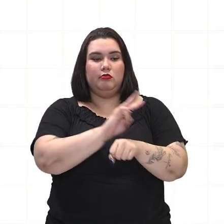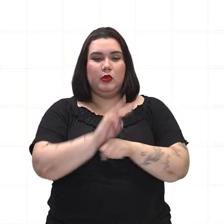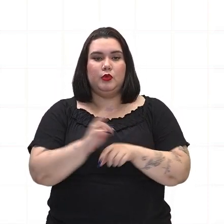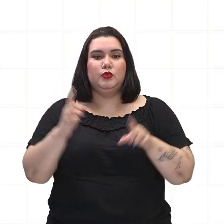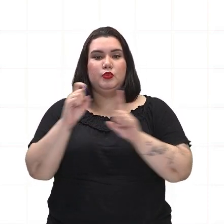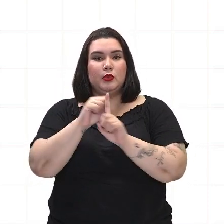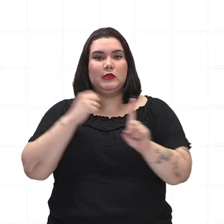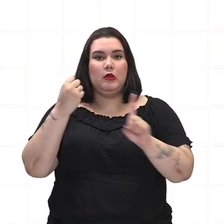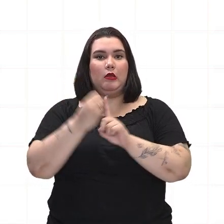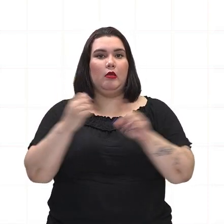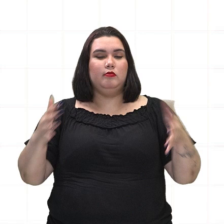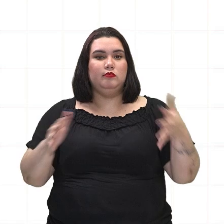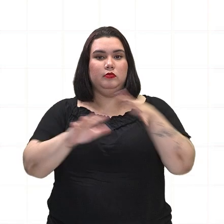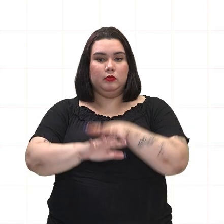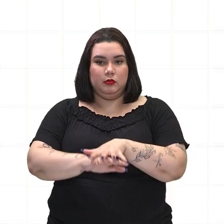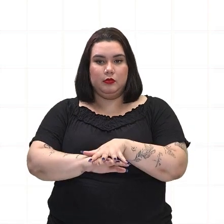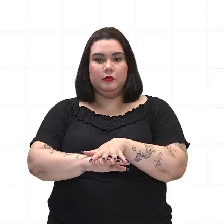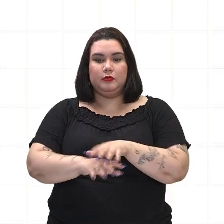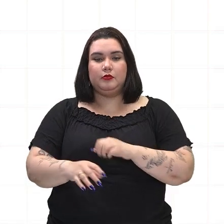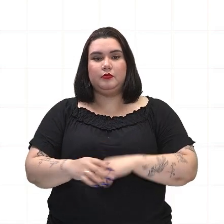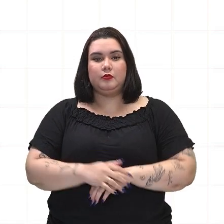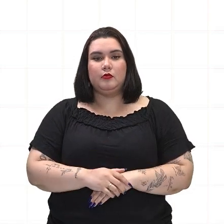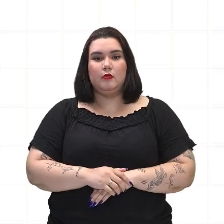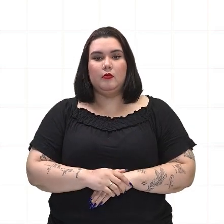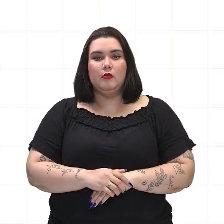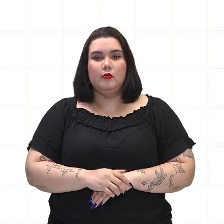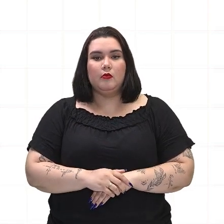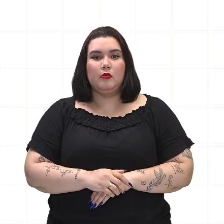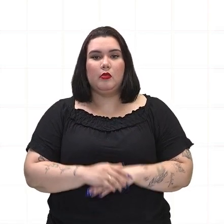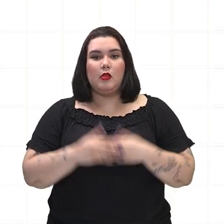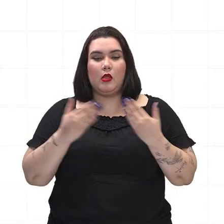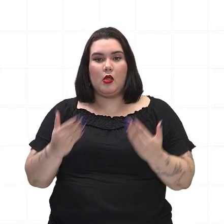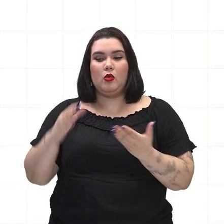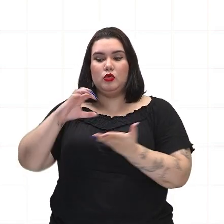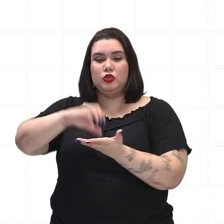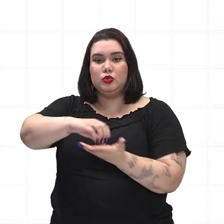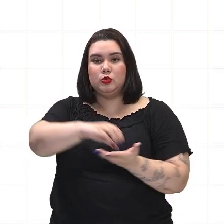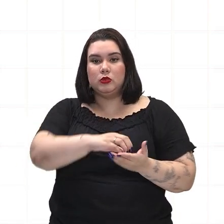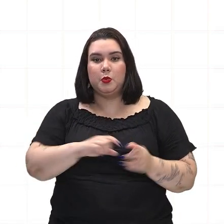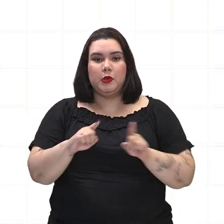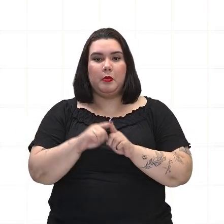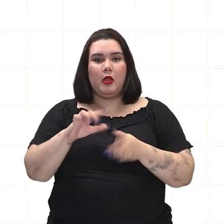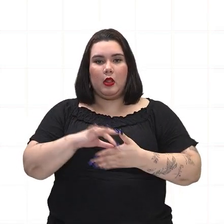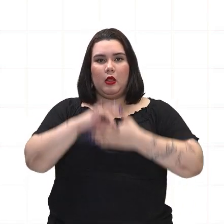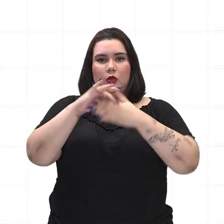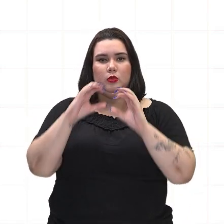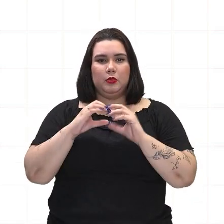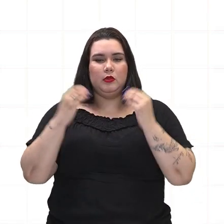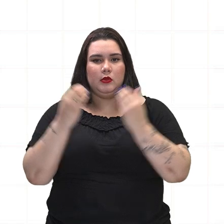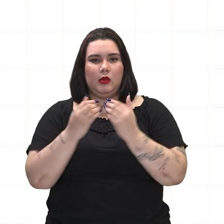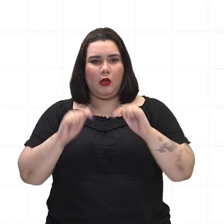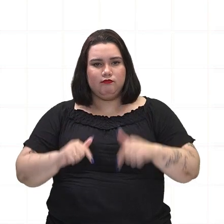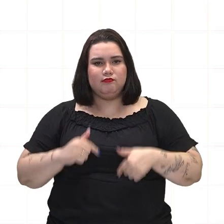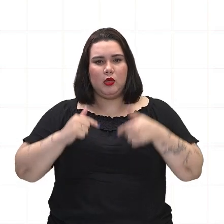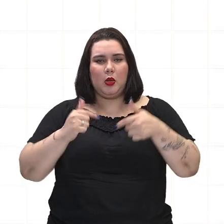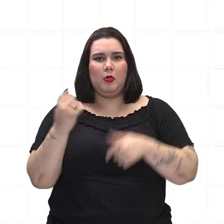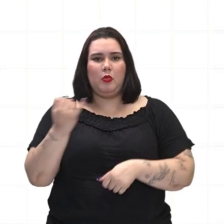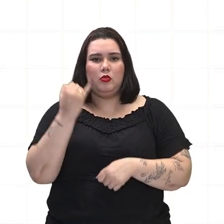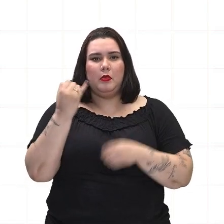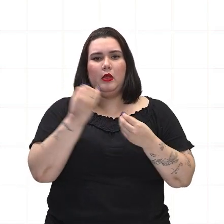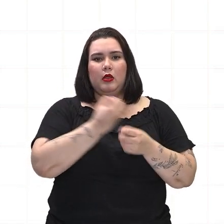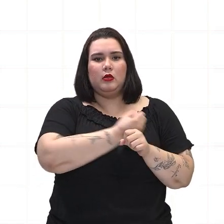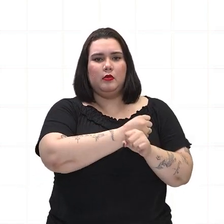Instituições e líderes comunitários desempenharam um papel crucial na